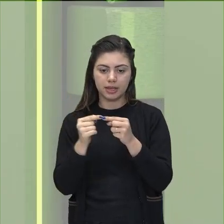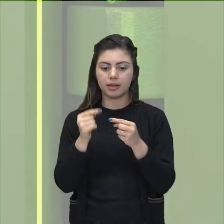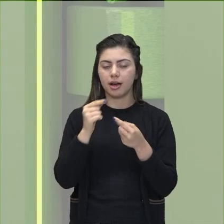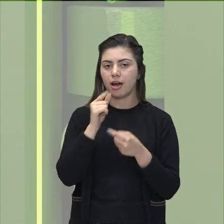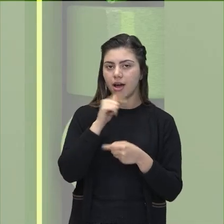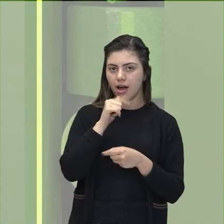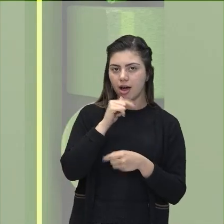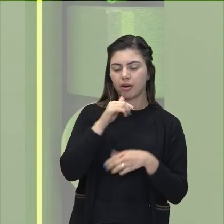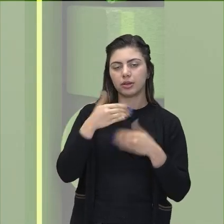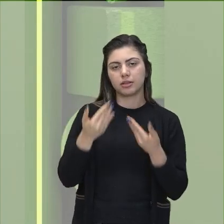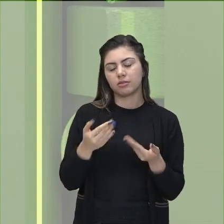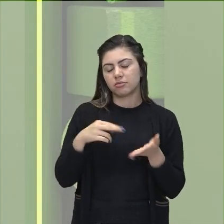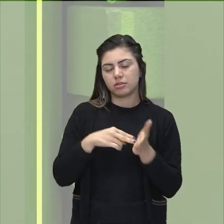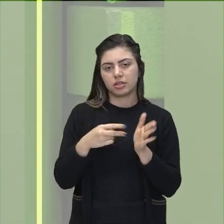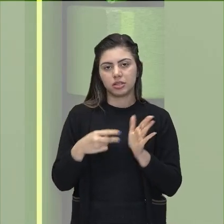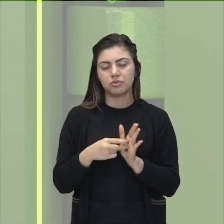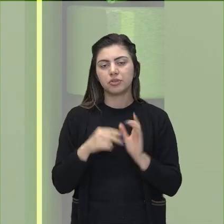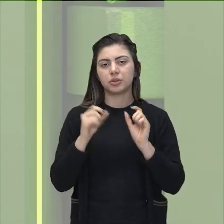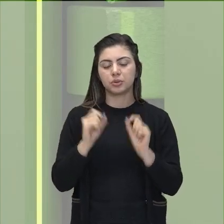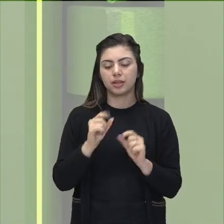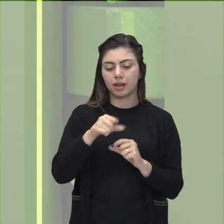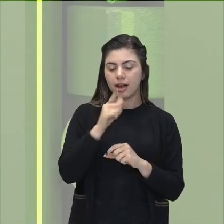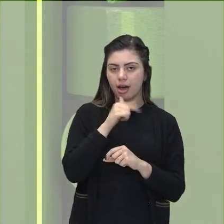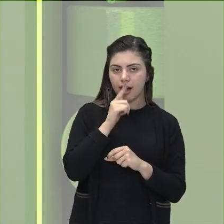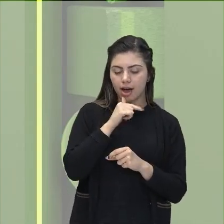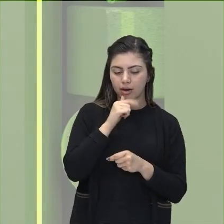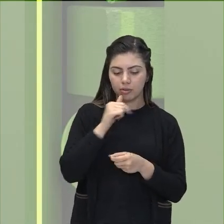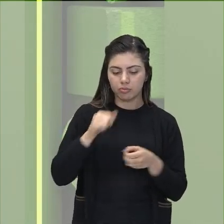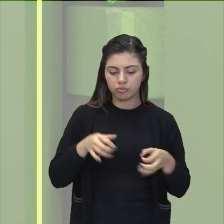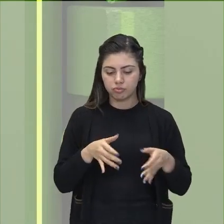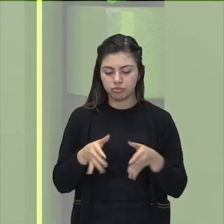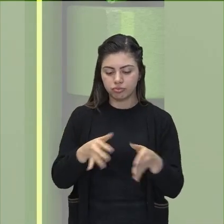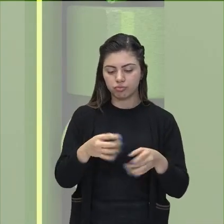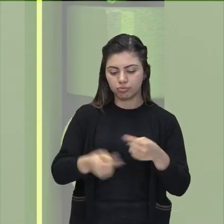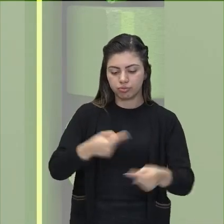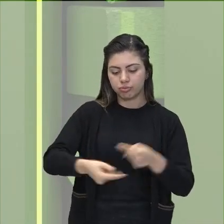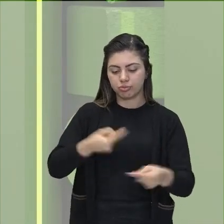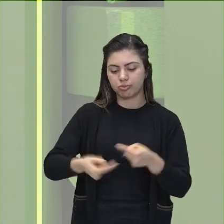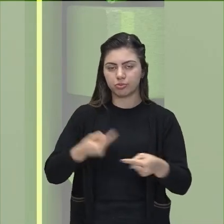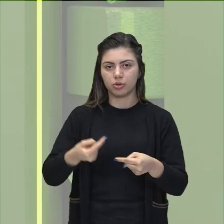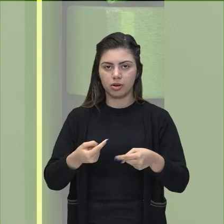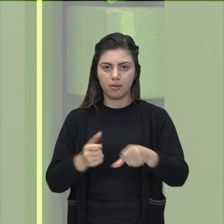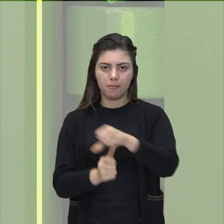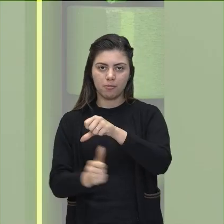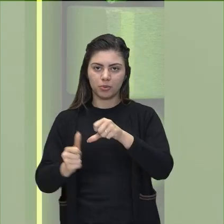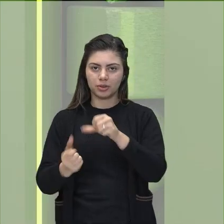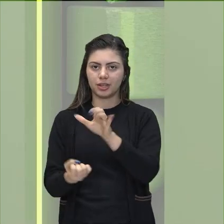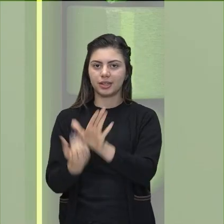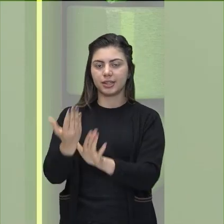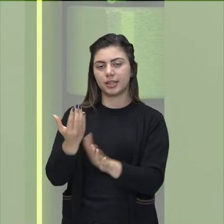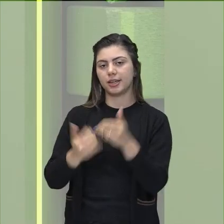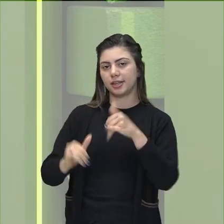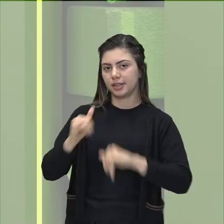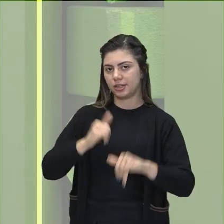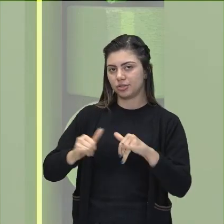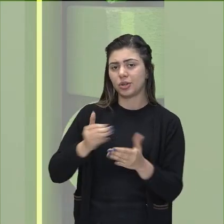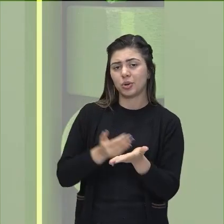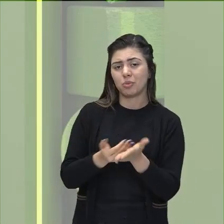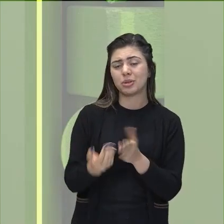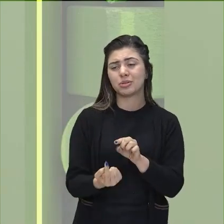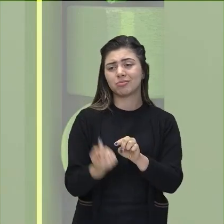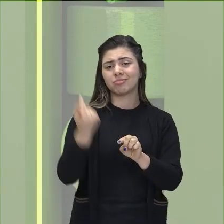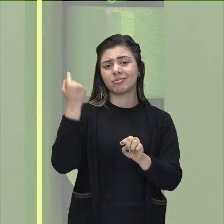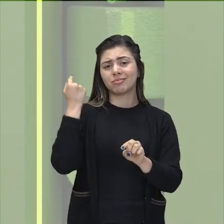em uma energia elétrica, tá, pessoal? E isso vai ser pensado lá há muito tempo atrás, lá no